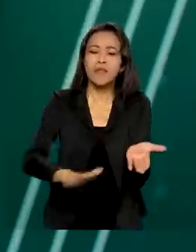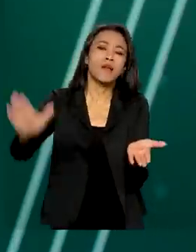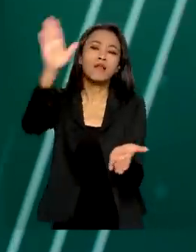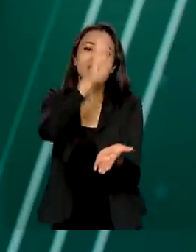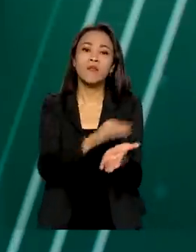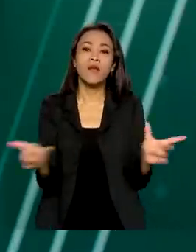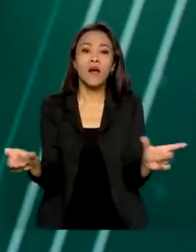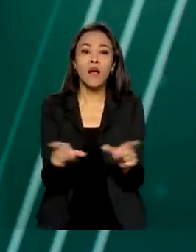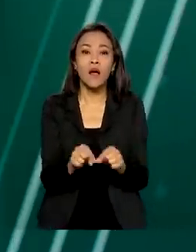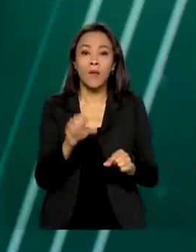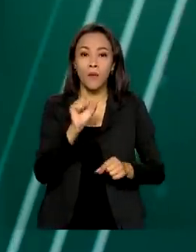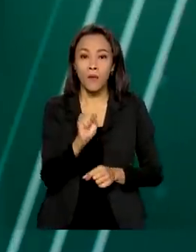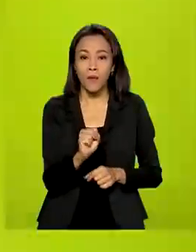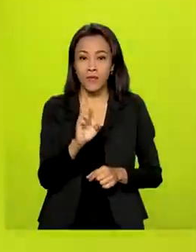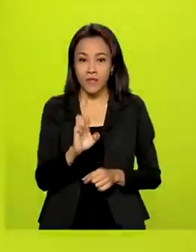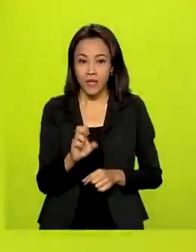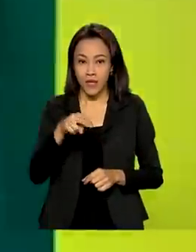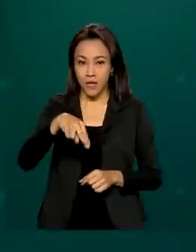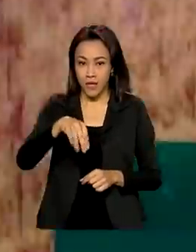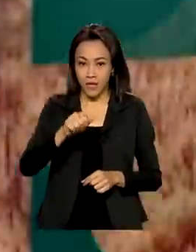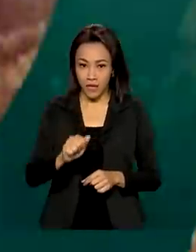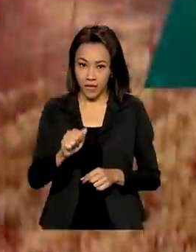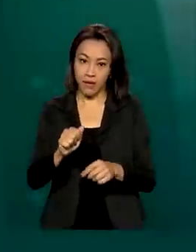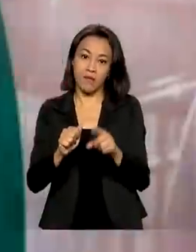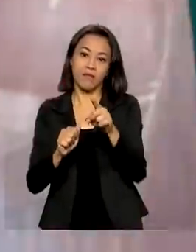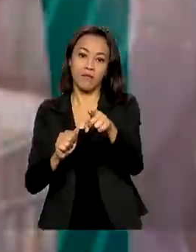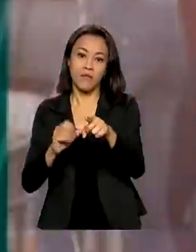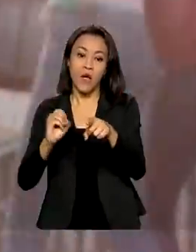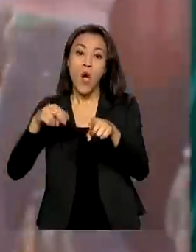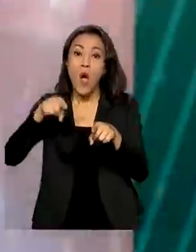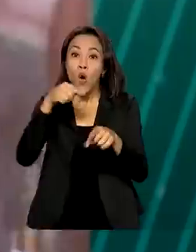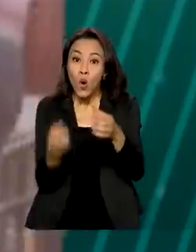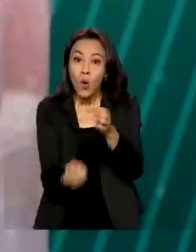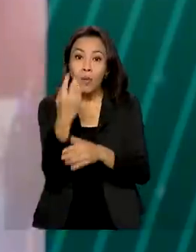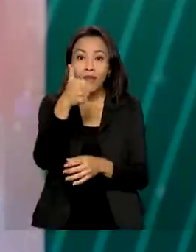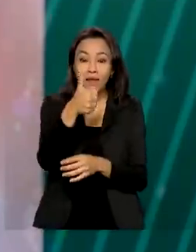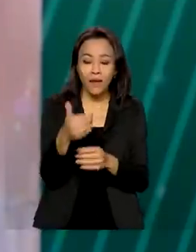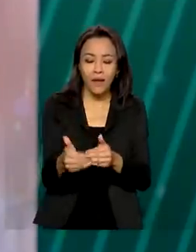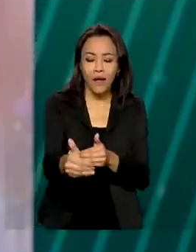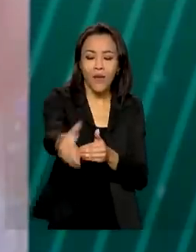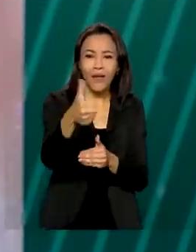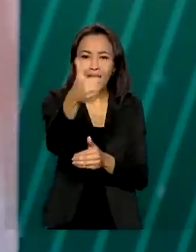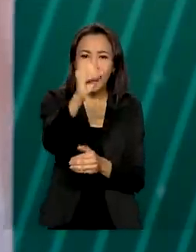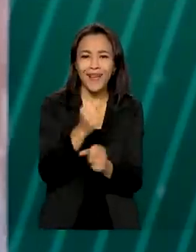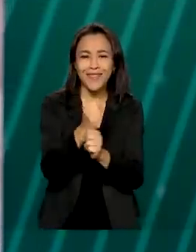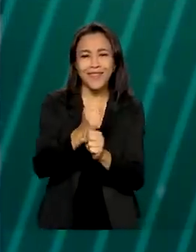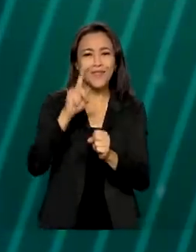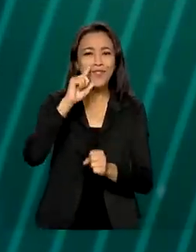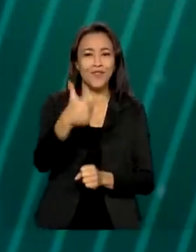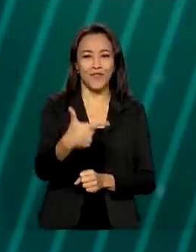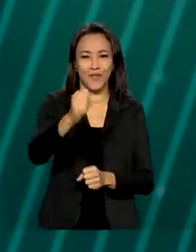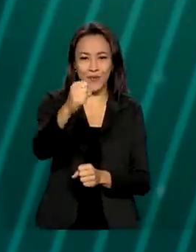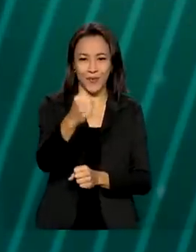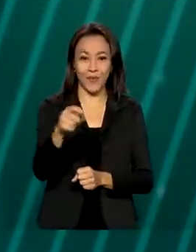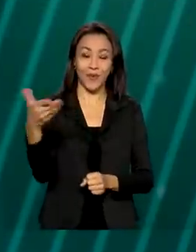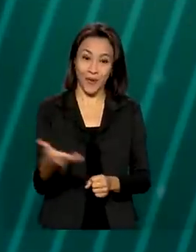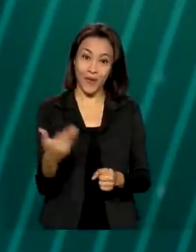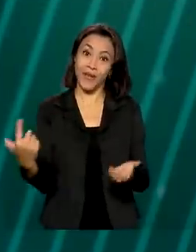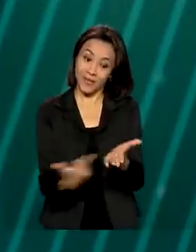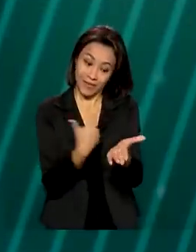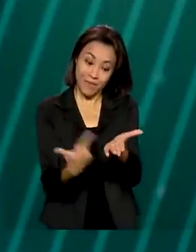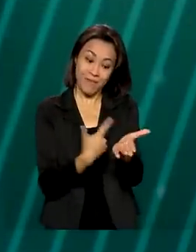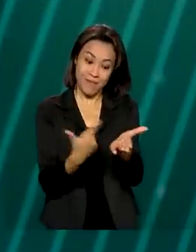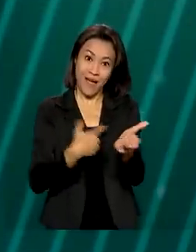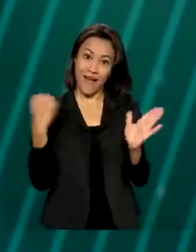do Ministério da Justiça e Segurança Pública completa uma década no próximo dia 28. E para marcar a data, lançou o quarto Guia do Consumidor